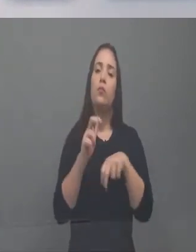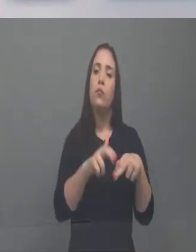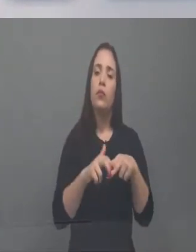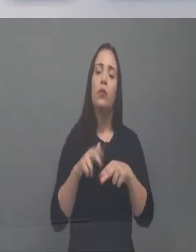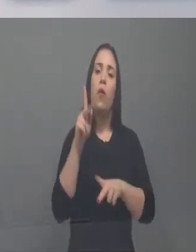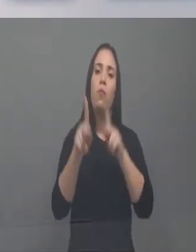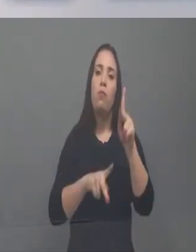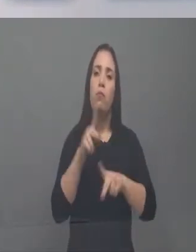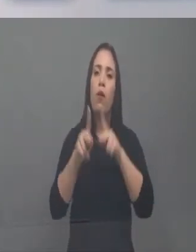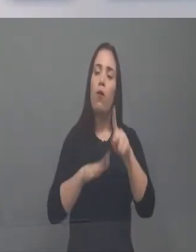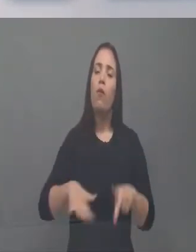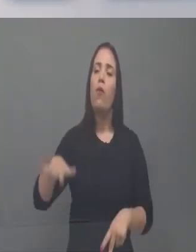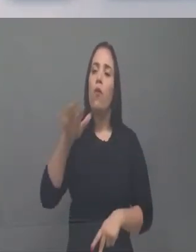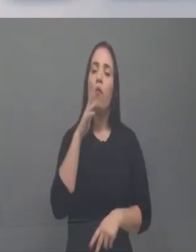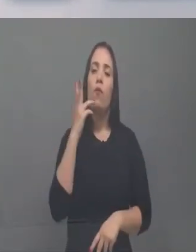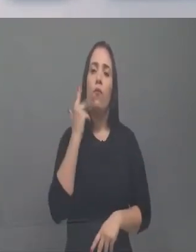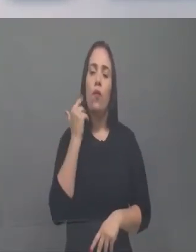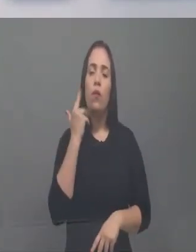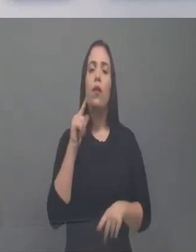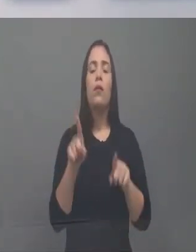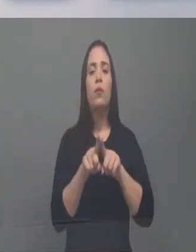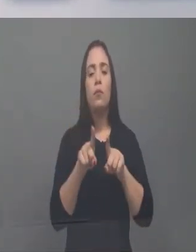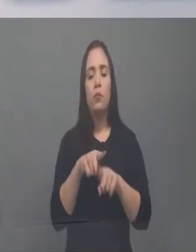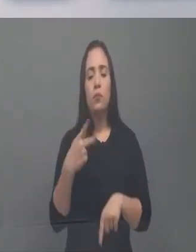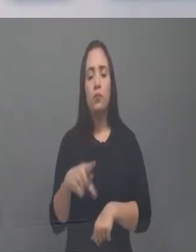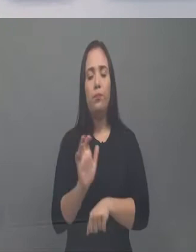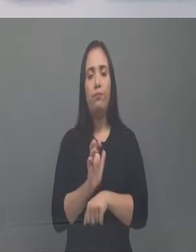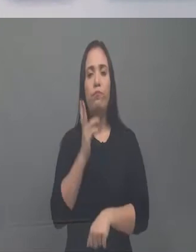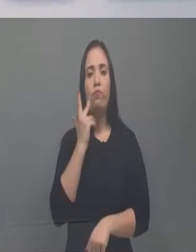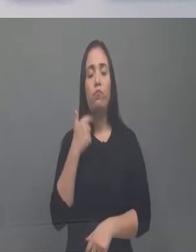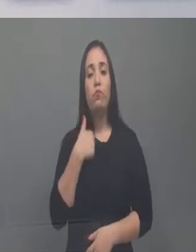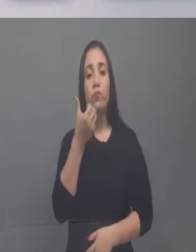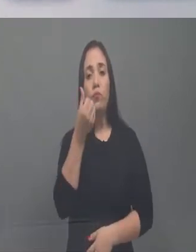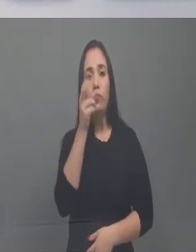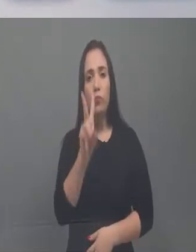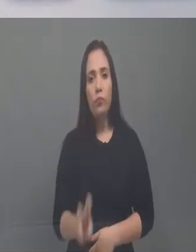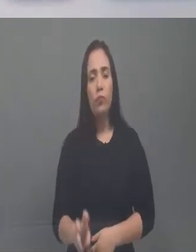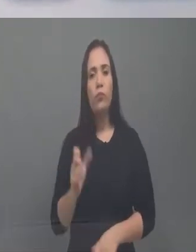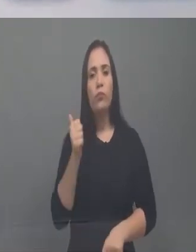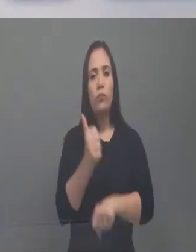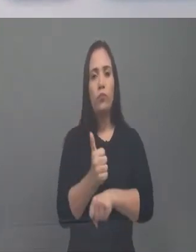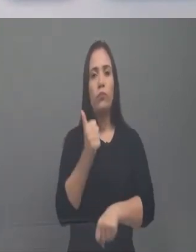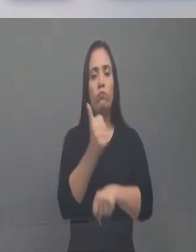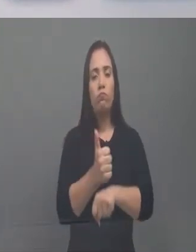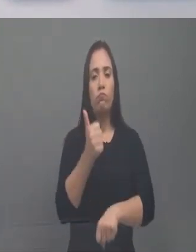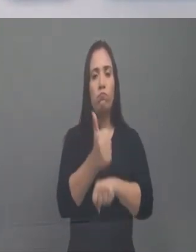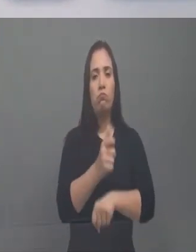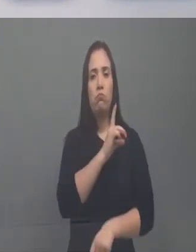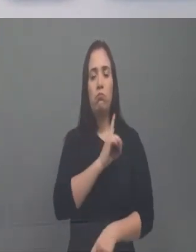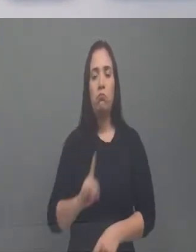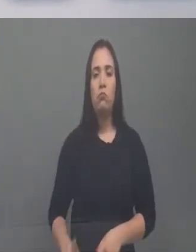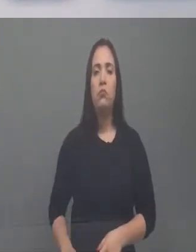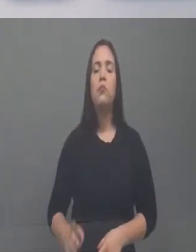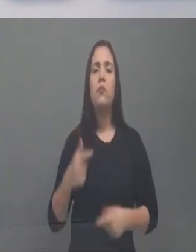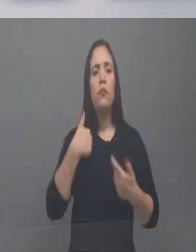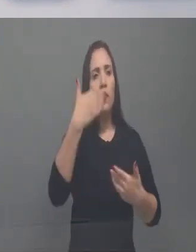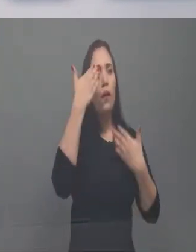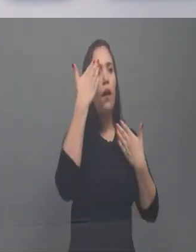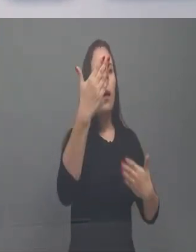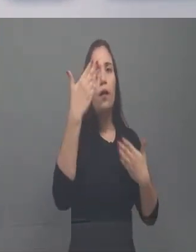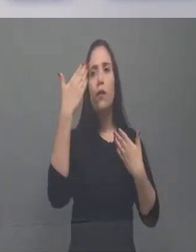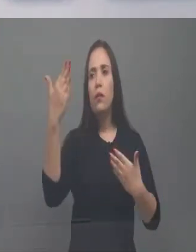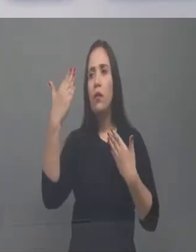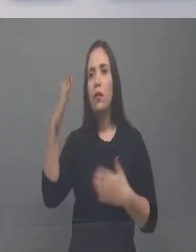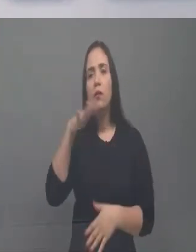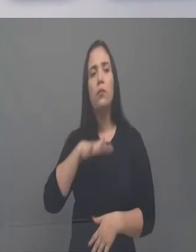Fortaleza e do povo do Estado do Ceará seis mandatos consecutivos. E se eu tenho uma gratidão muito grande, esse povo